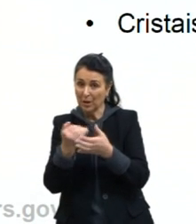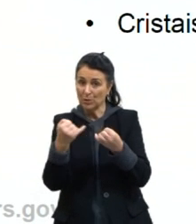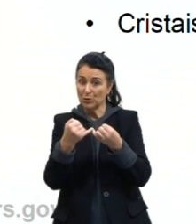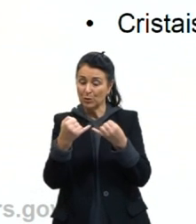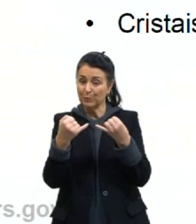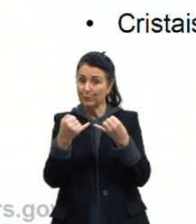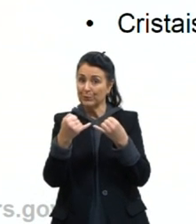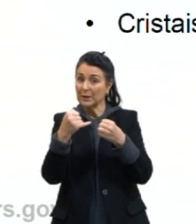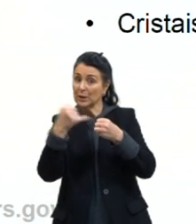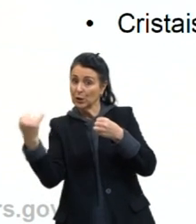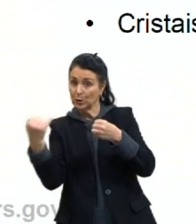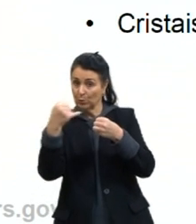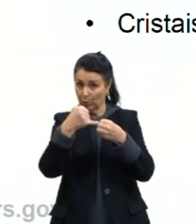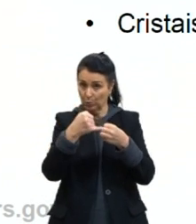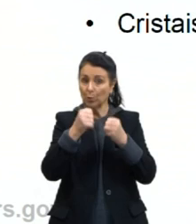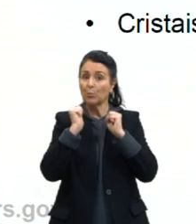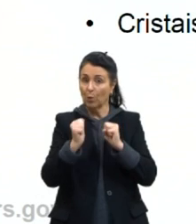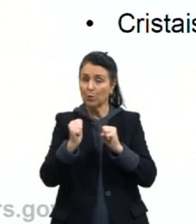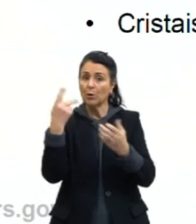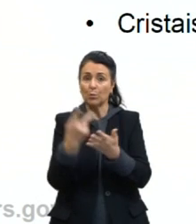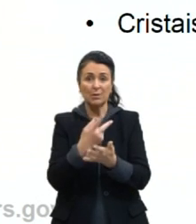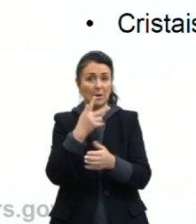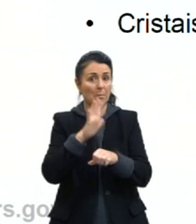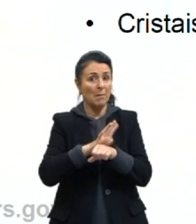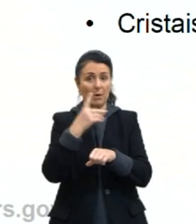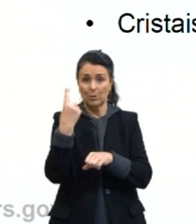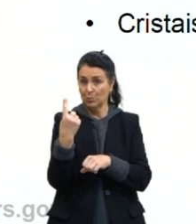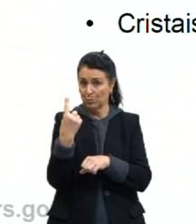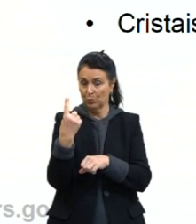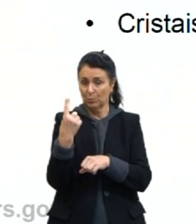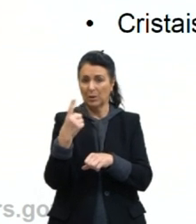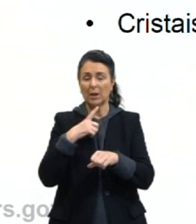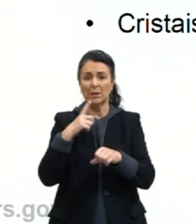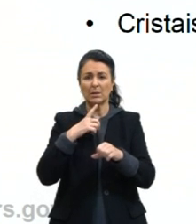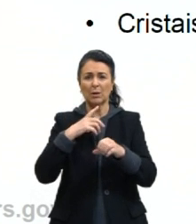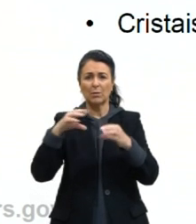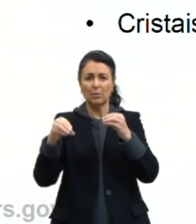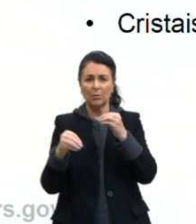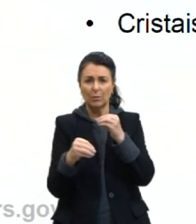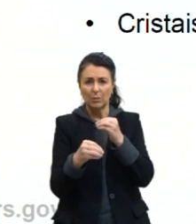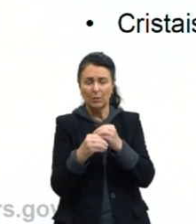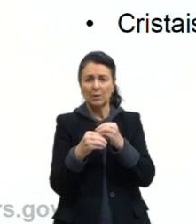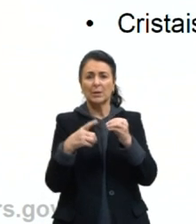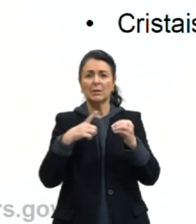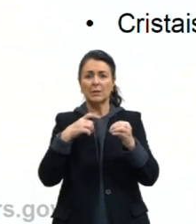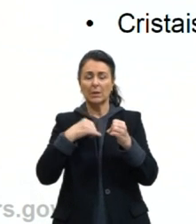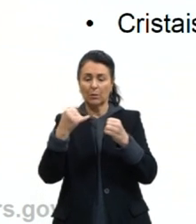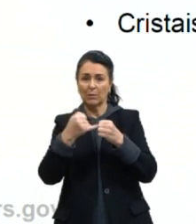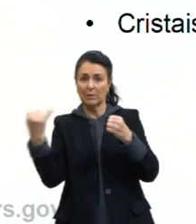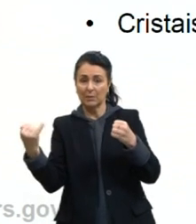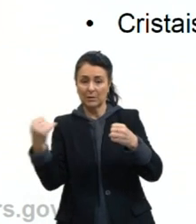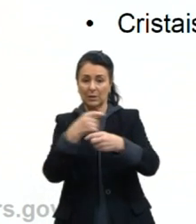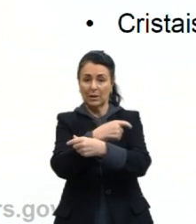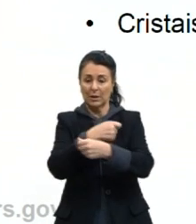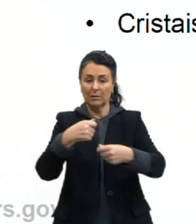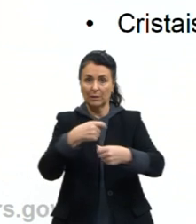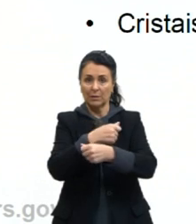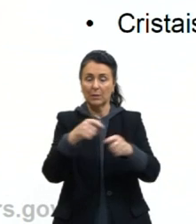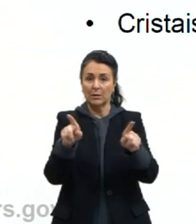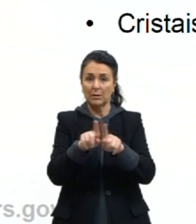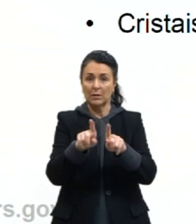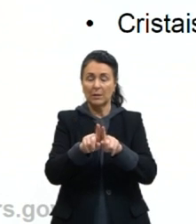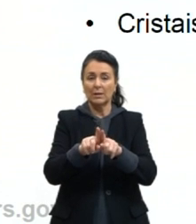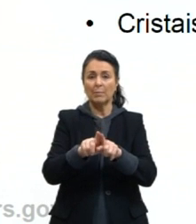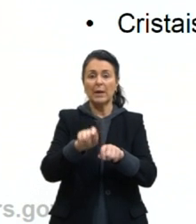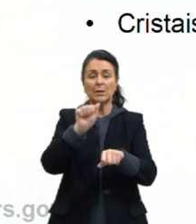ligação no mesmo composto. Quando eu tenho um composto mais complexo, eu posso formar uma ligação iônica covalente. Eles são